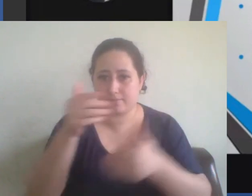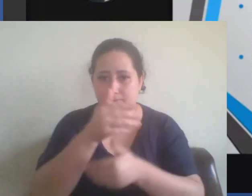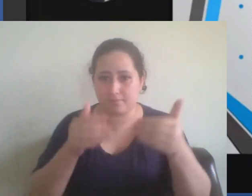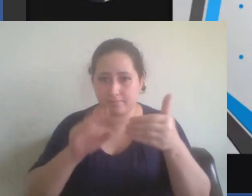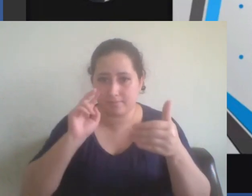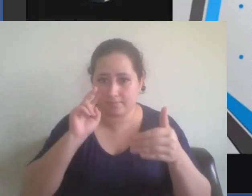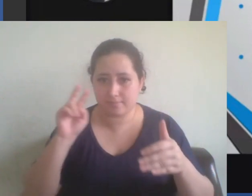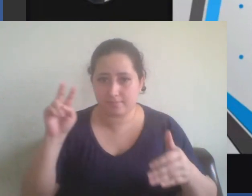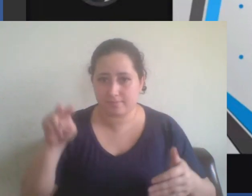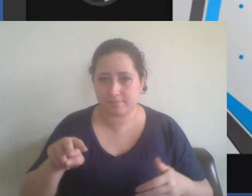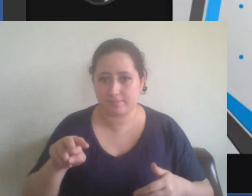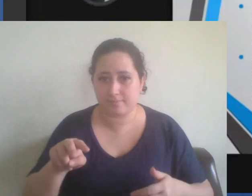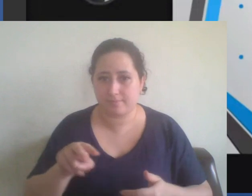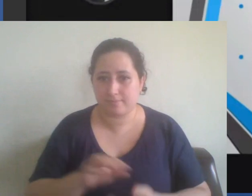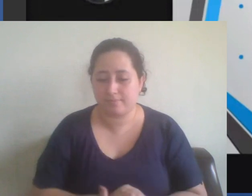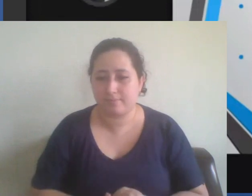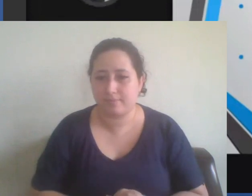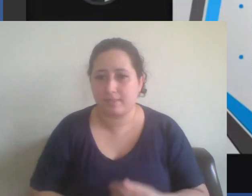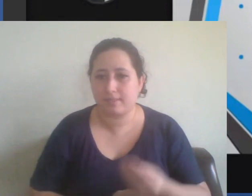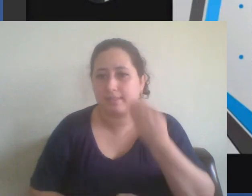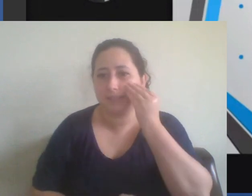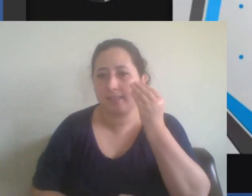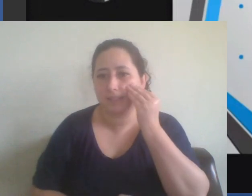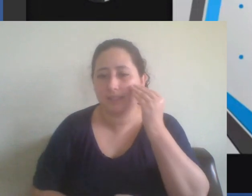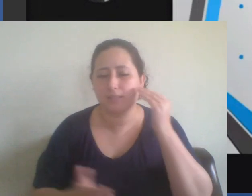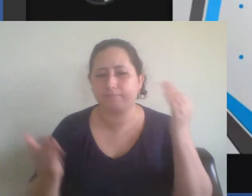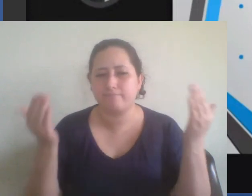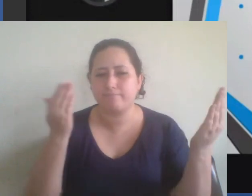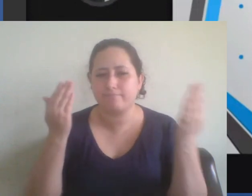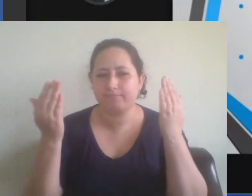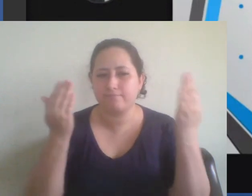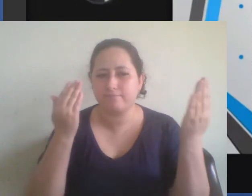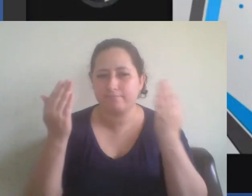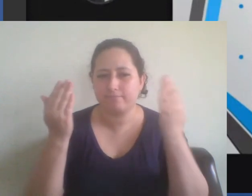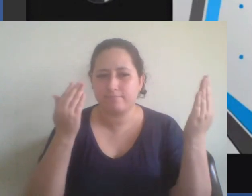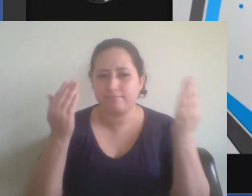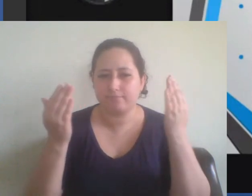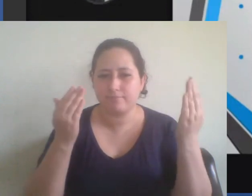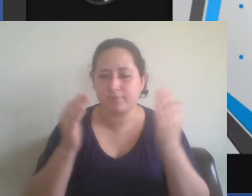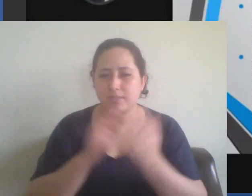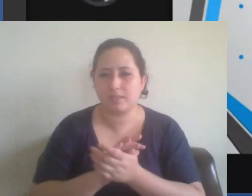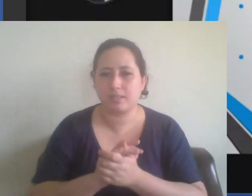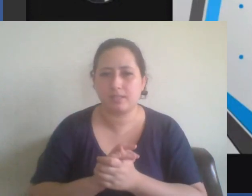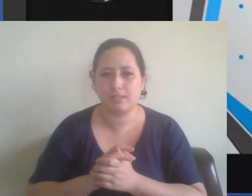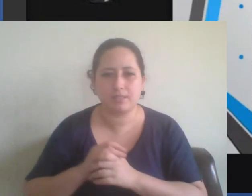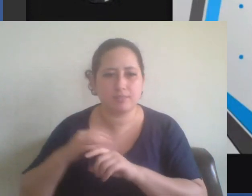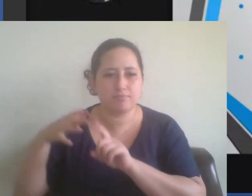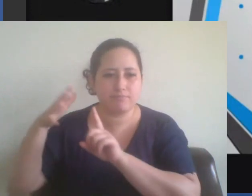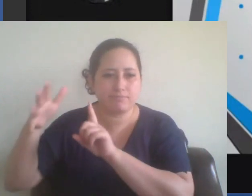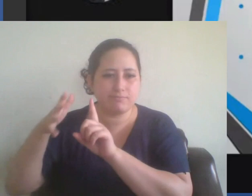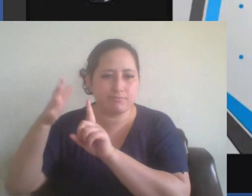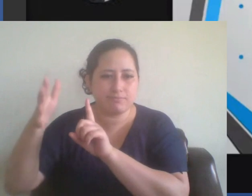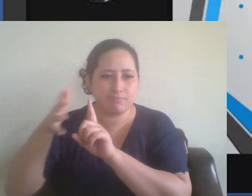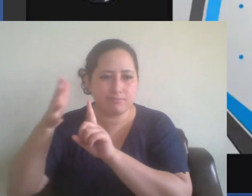e fizessem uma relação com alguns discursos que encontramos.